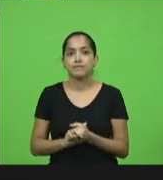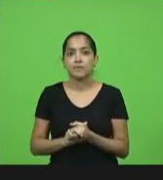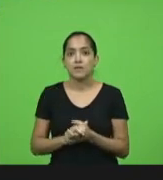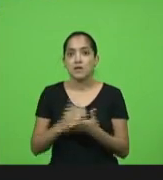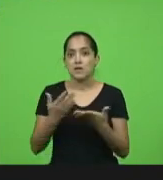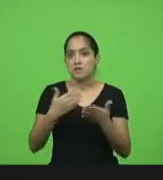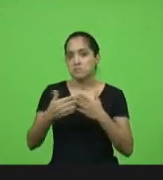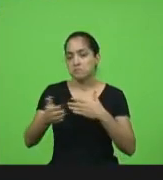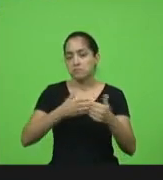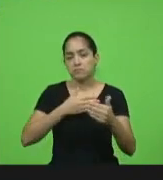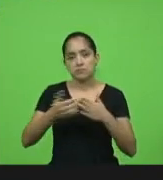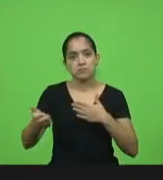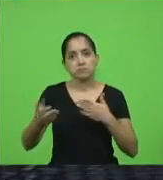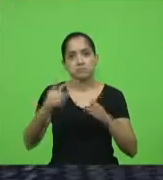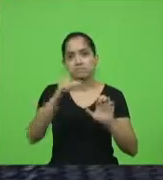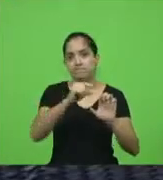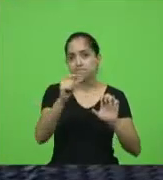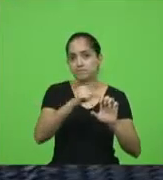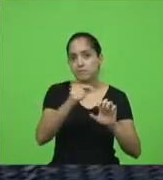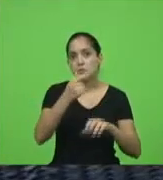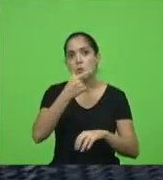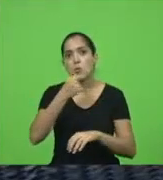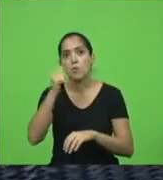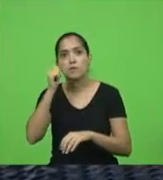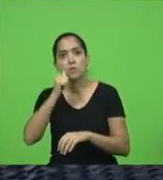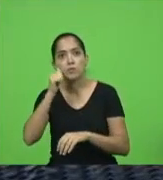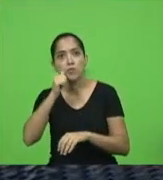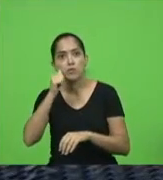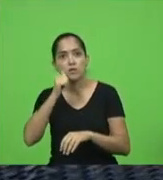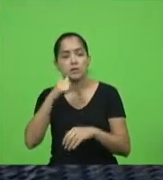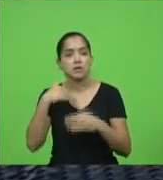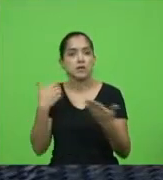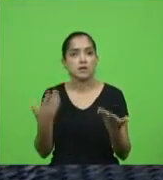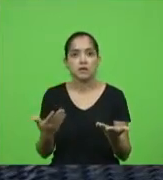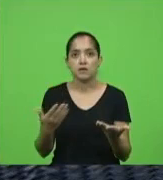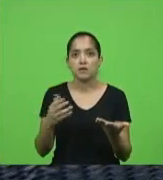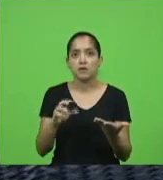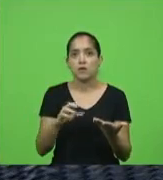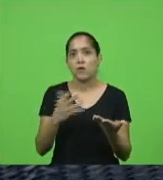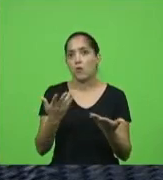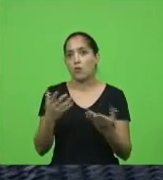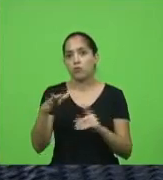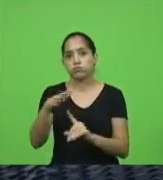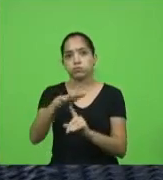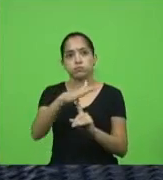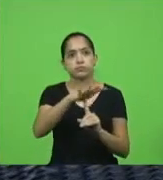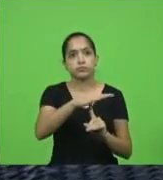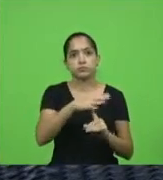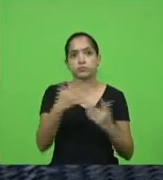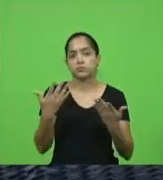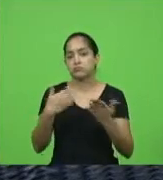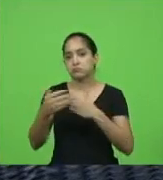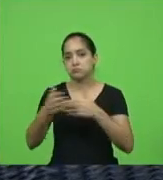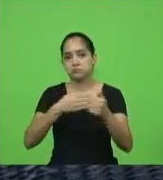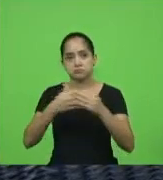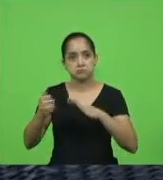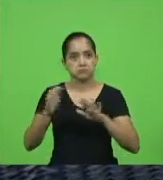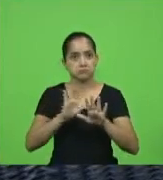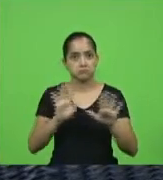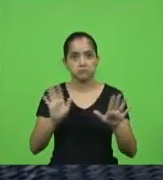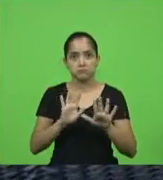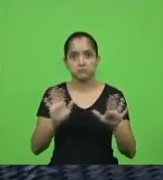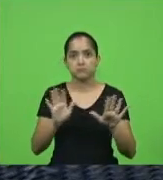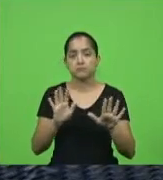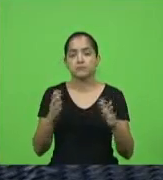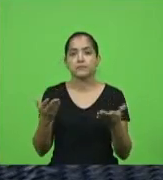independente se seja o empreendedorismo de homem empreendedorismo de mulher ou empreendedorismo de helicóptero Apache seja lá como for que a pessoa se classifica